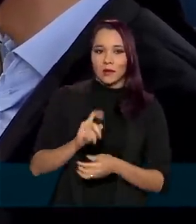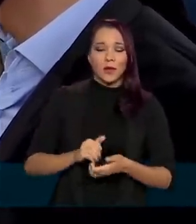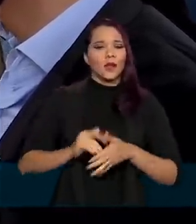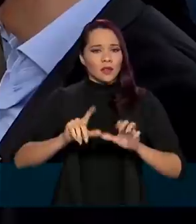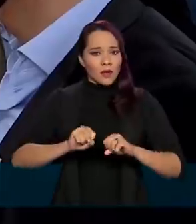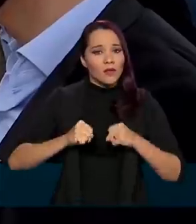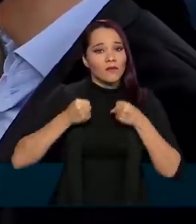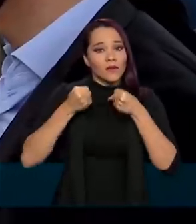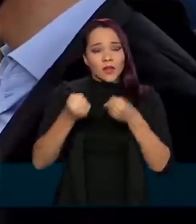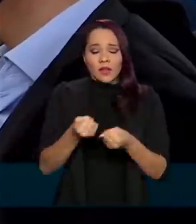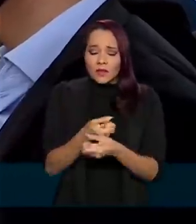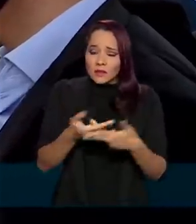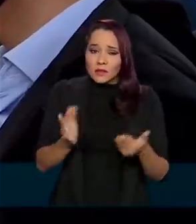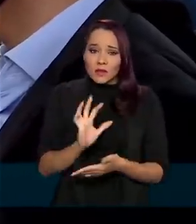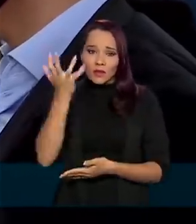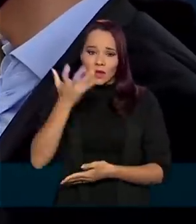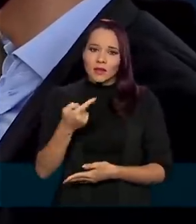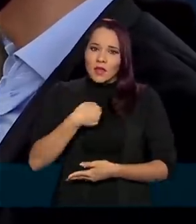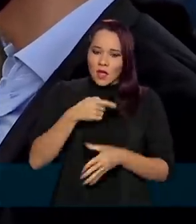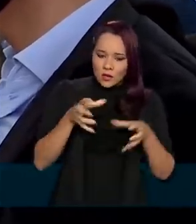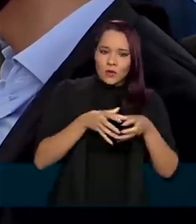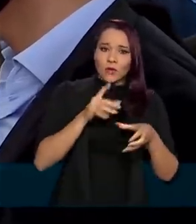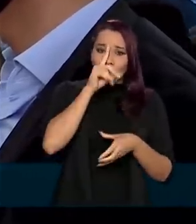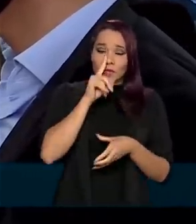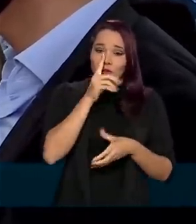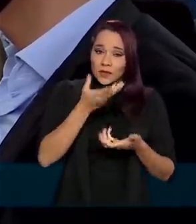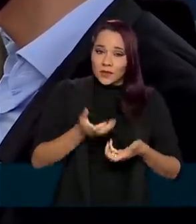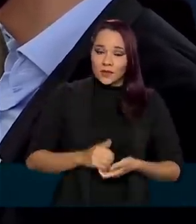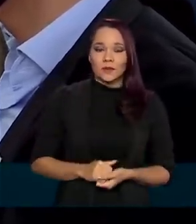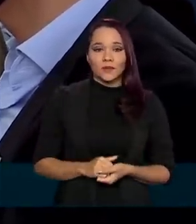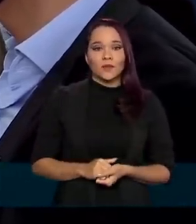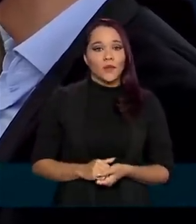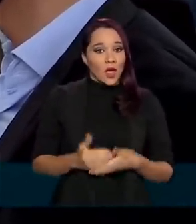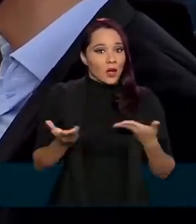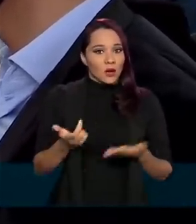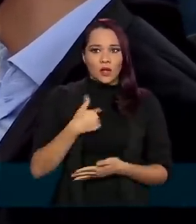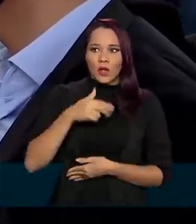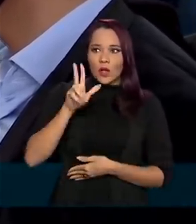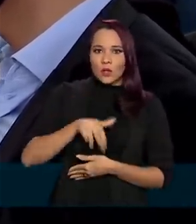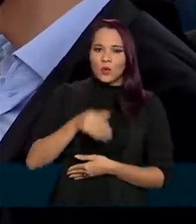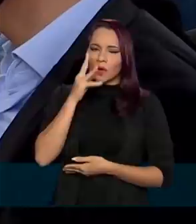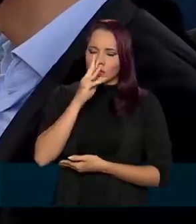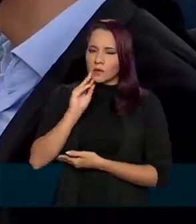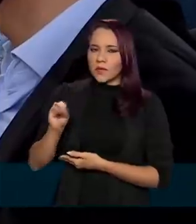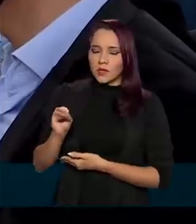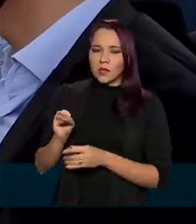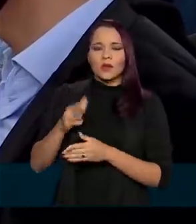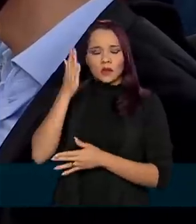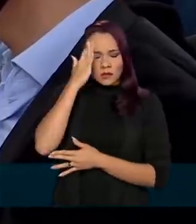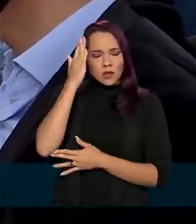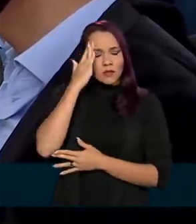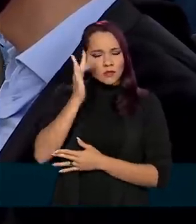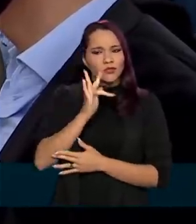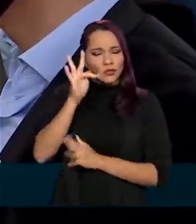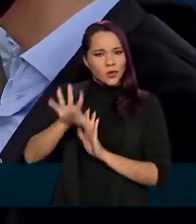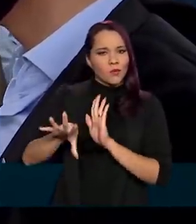Enfrentar as coisas acontece, eu estou no grupo de risco, agora eu nunca negligenciei, eu sabia que um dia ia pegar.